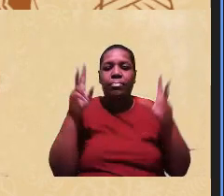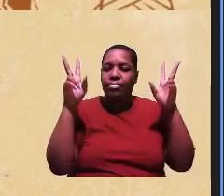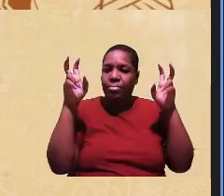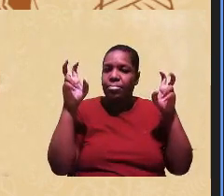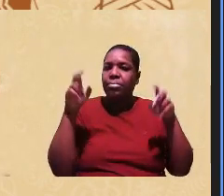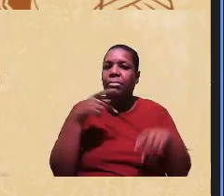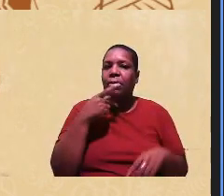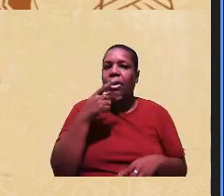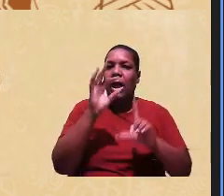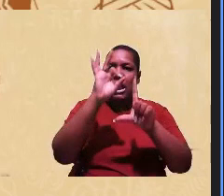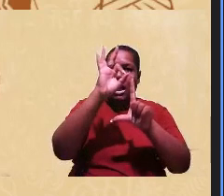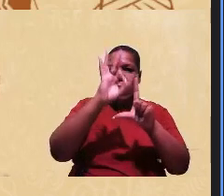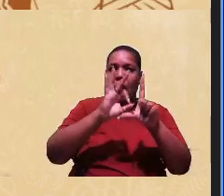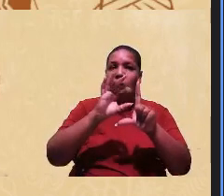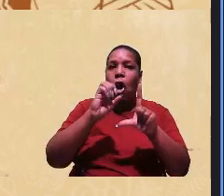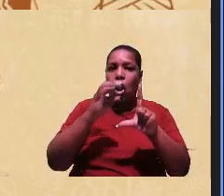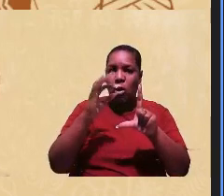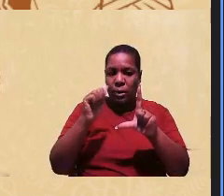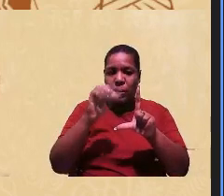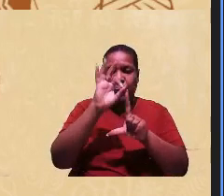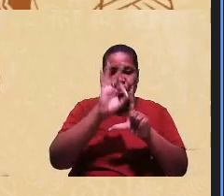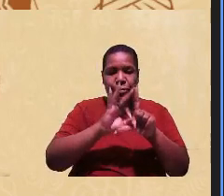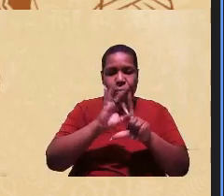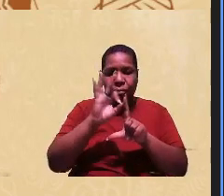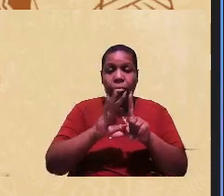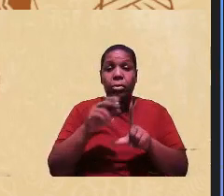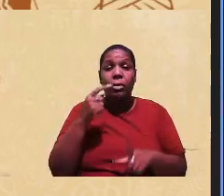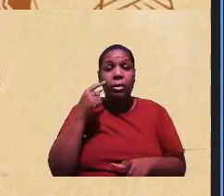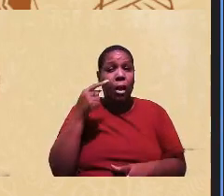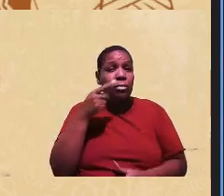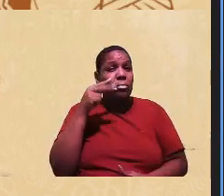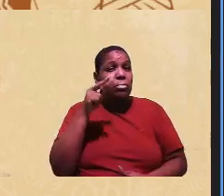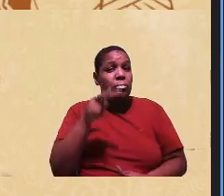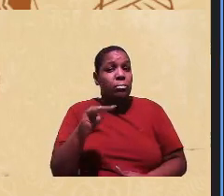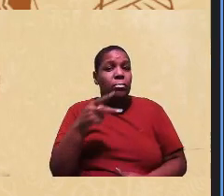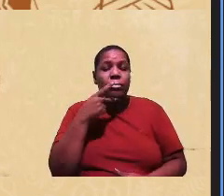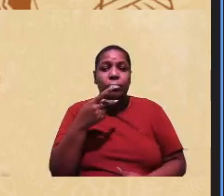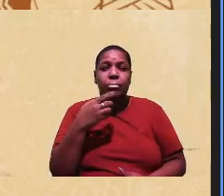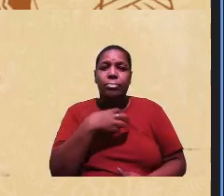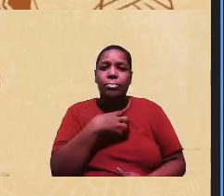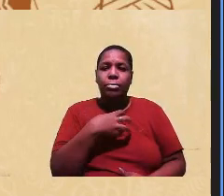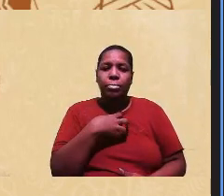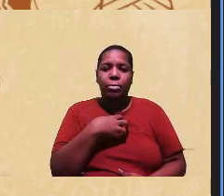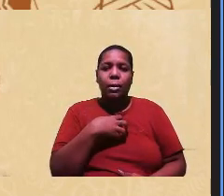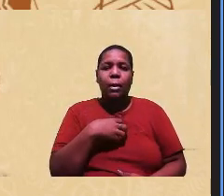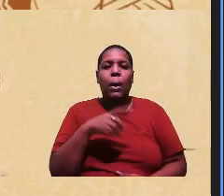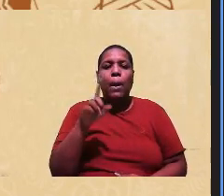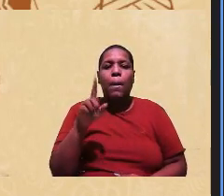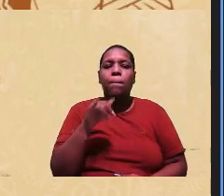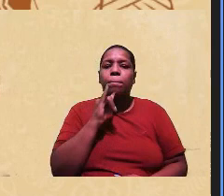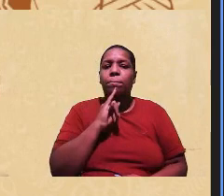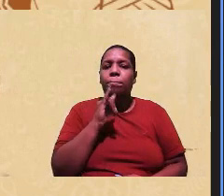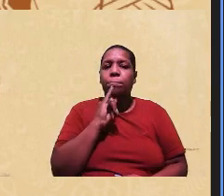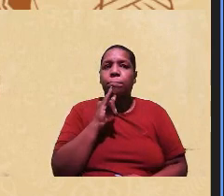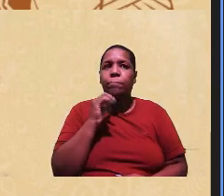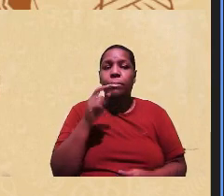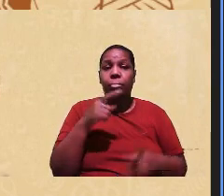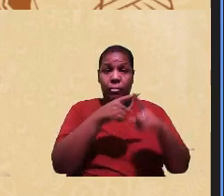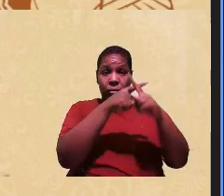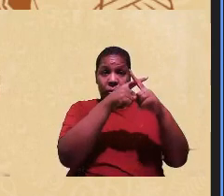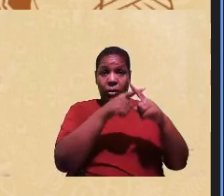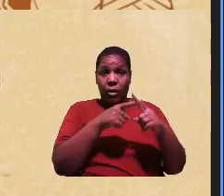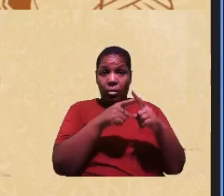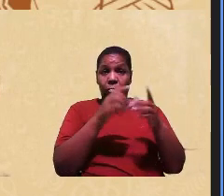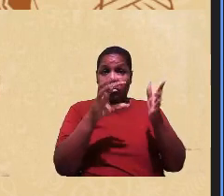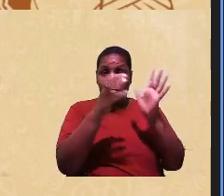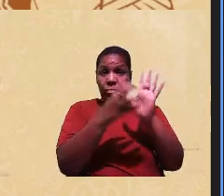e aí tem um aspecto que você acabou falando só das bancas que é por exemplo os concursos que estrategicamente